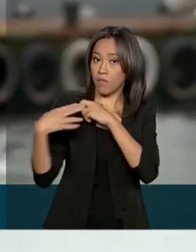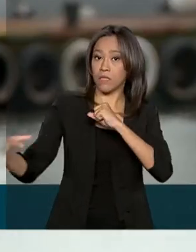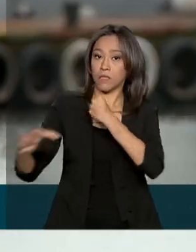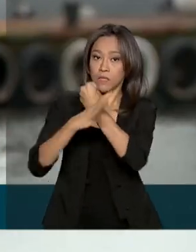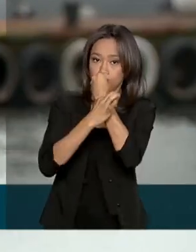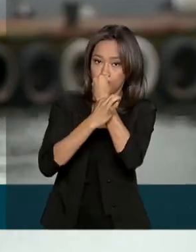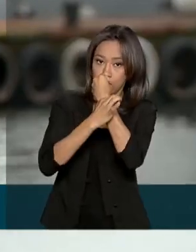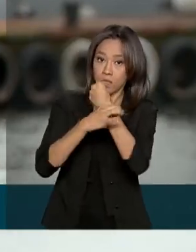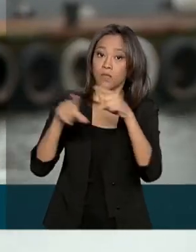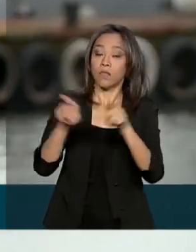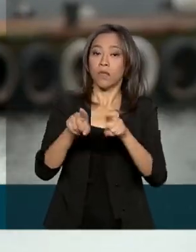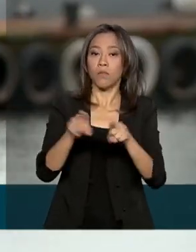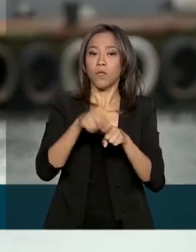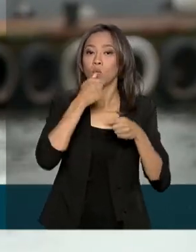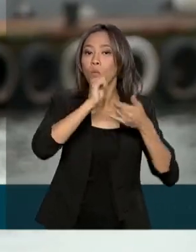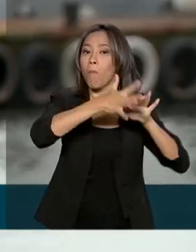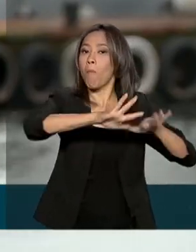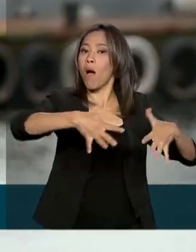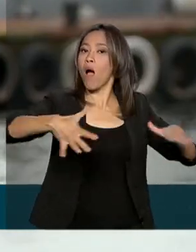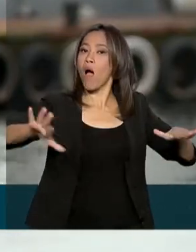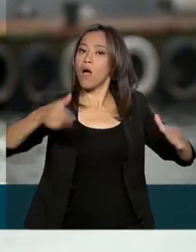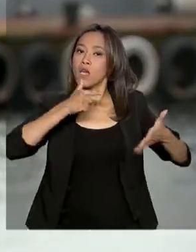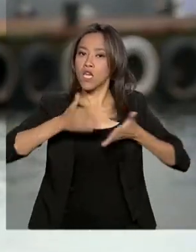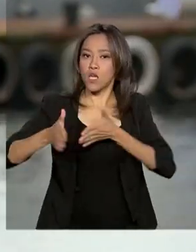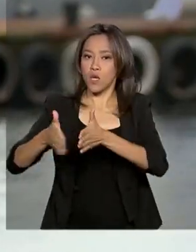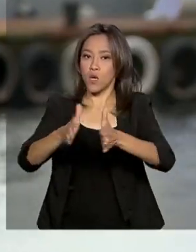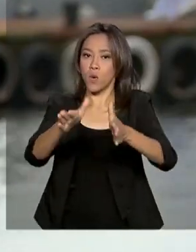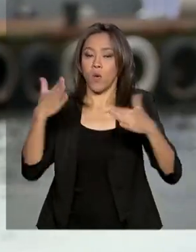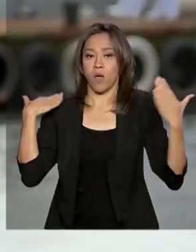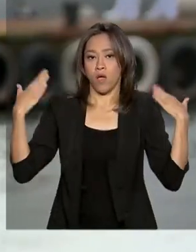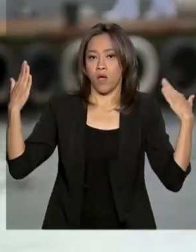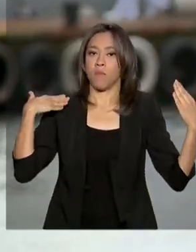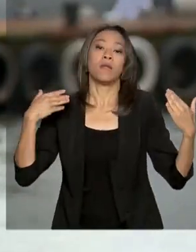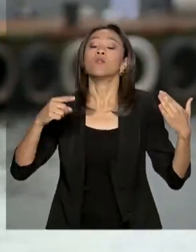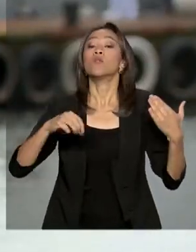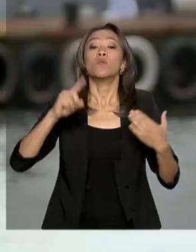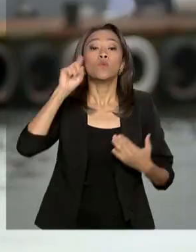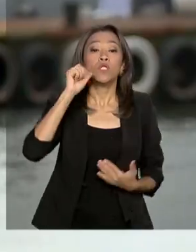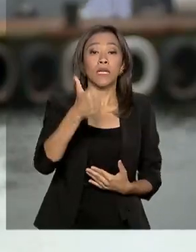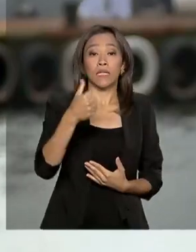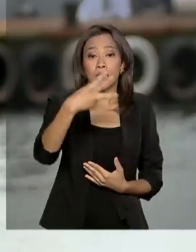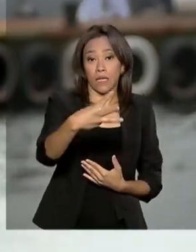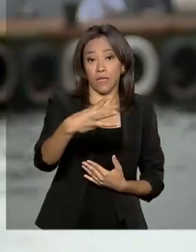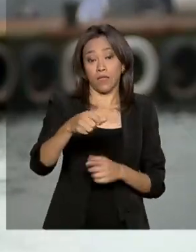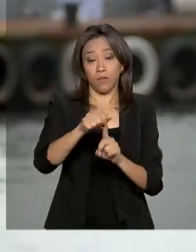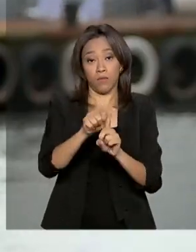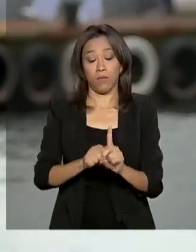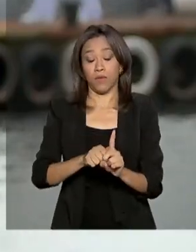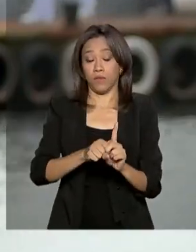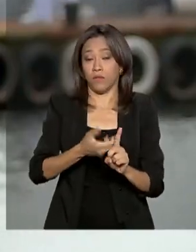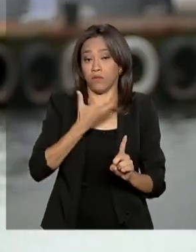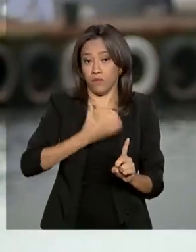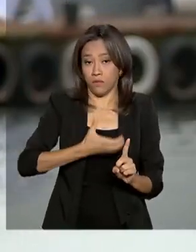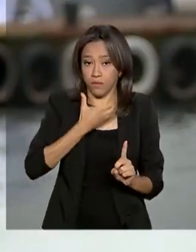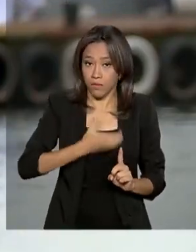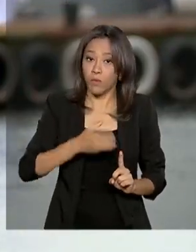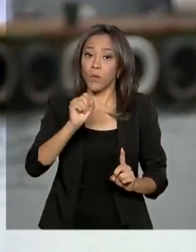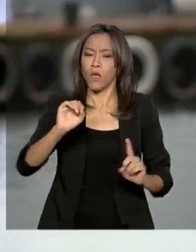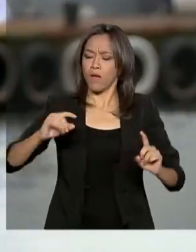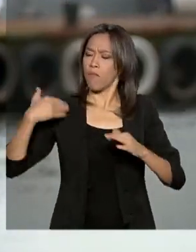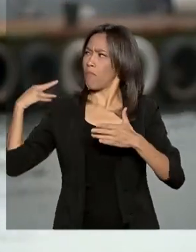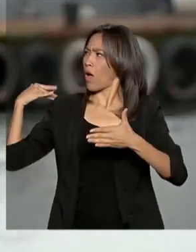monitoramento dos nossos mares e rios, a Marinha celebra no dia 13 de dezembro uma trajetória de vitórias